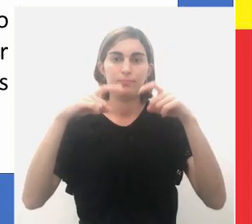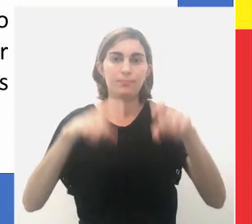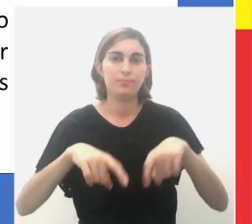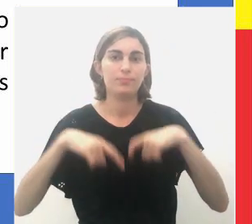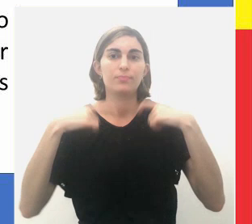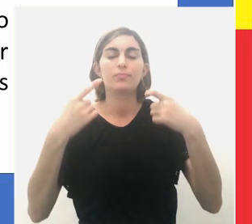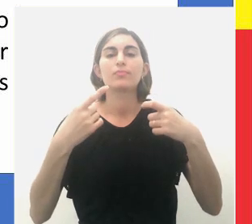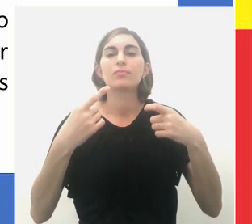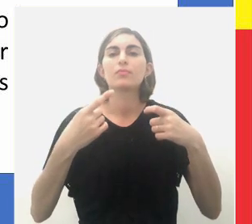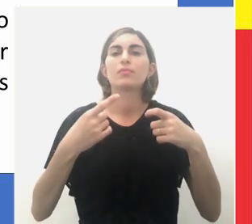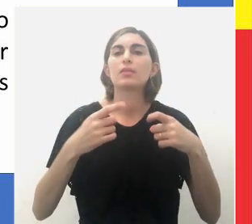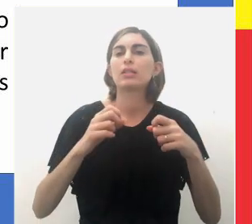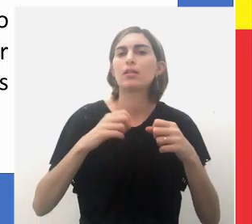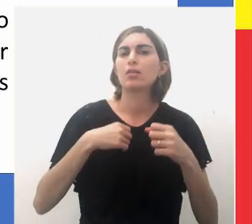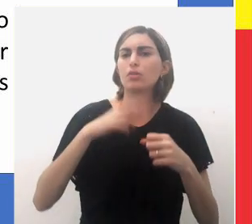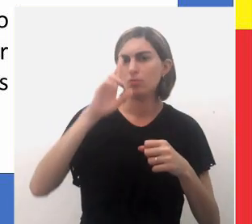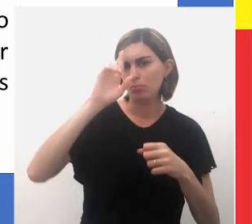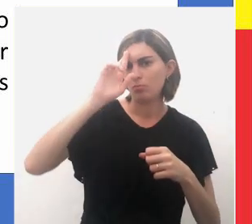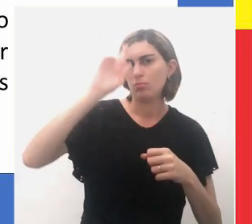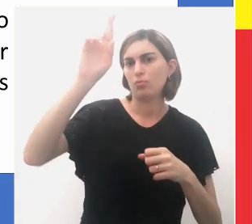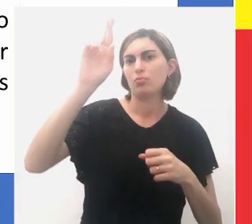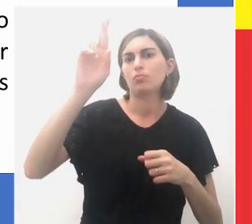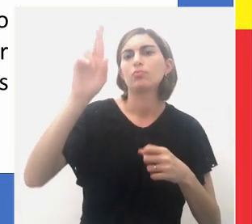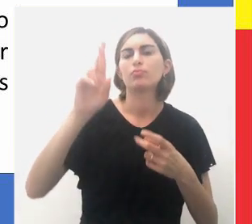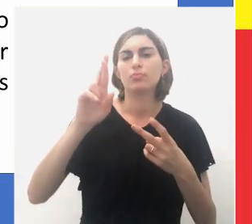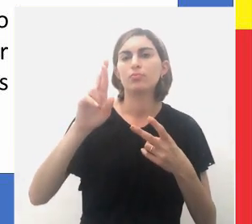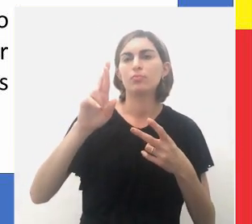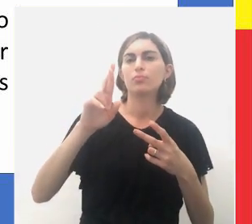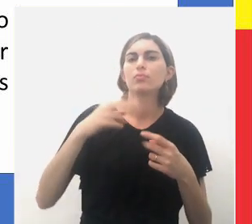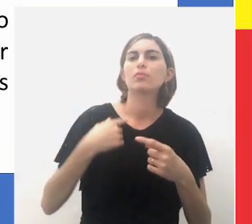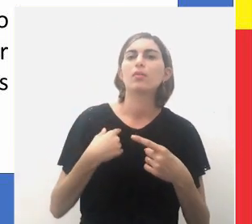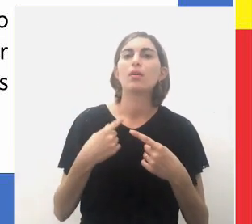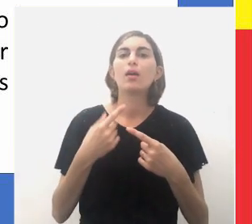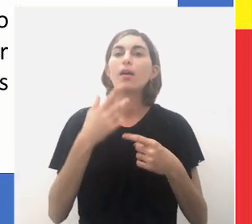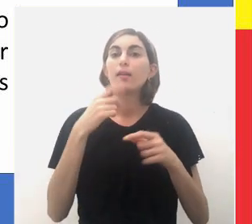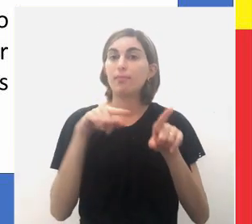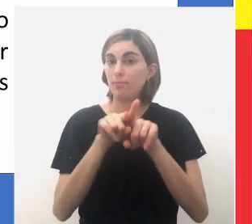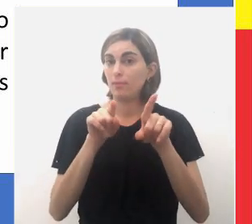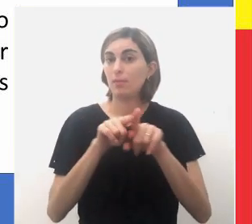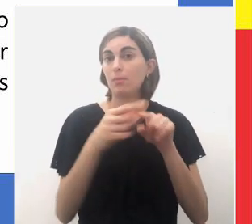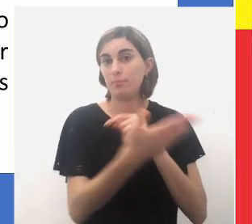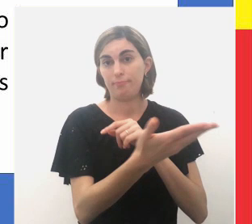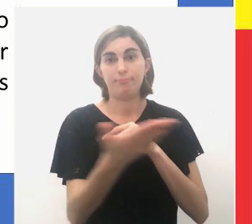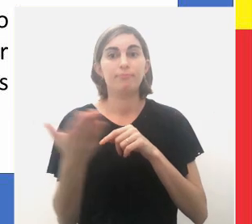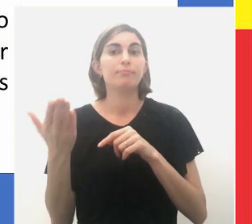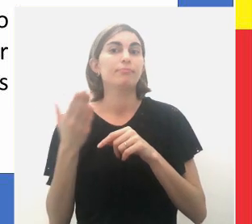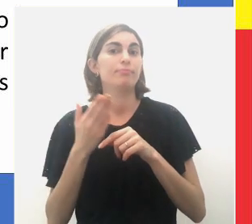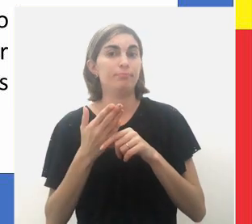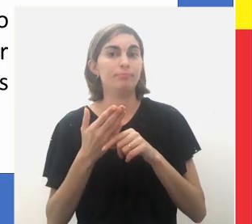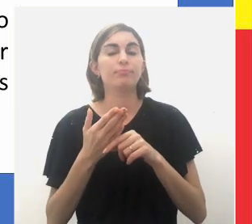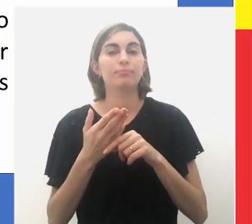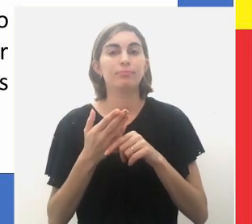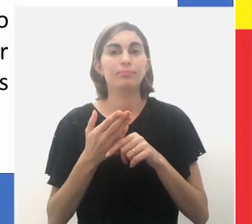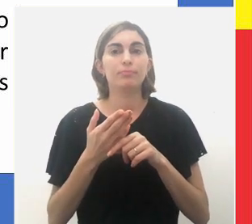fazendas, sem lhes poderem ser tomadas. nem sobre elas